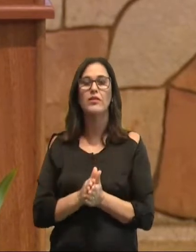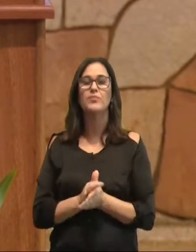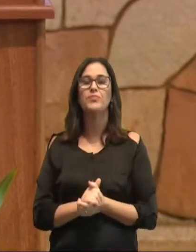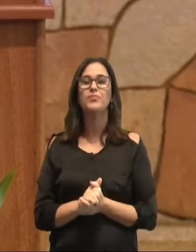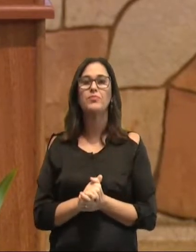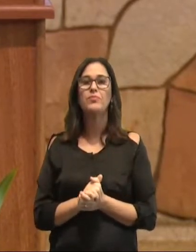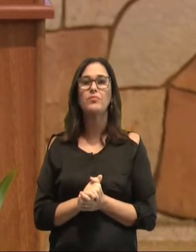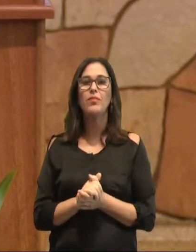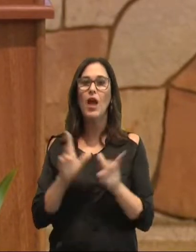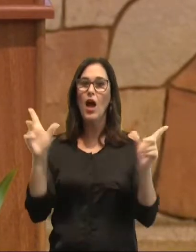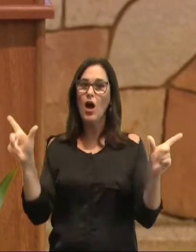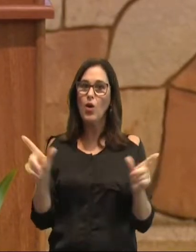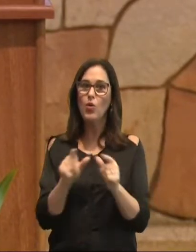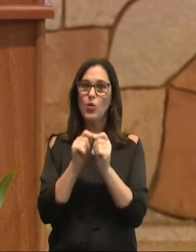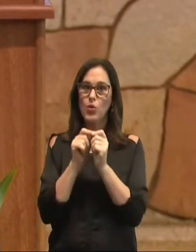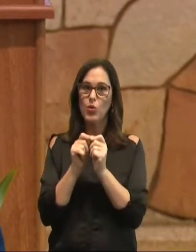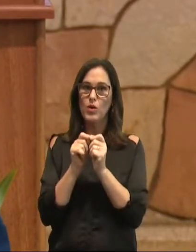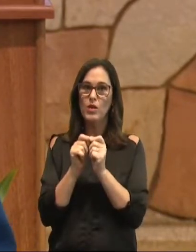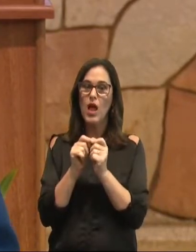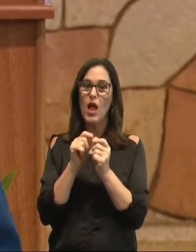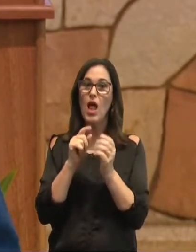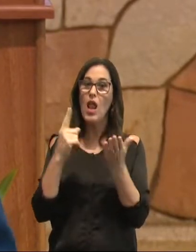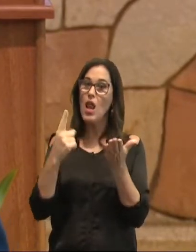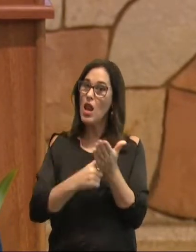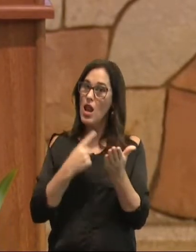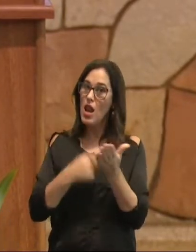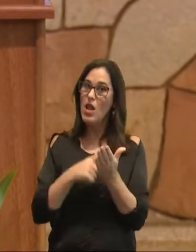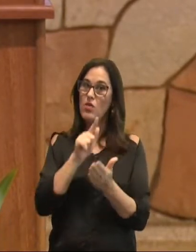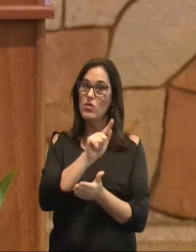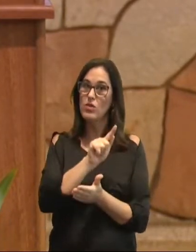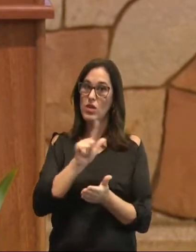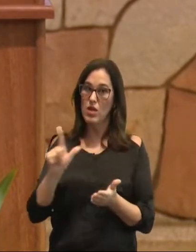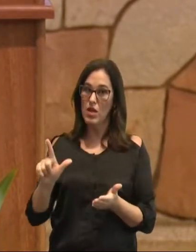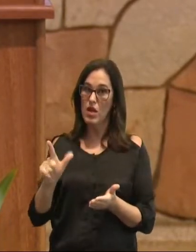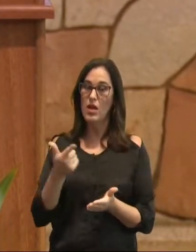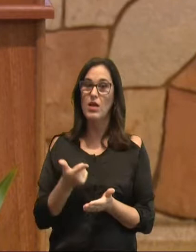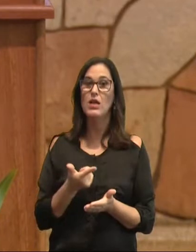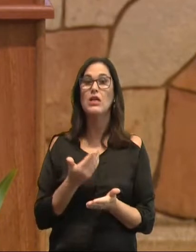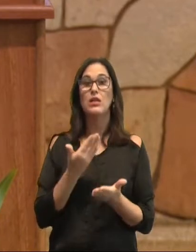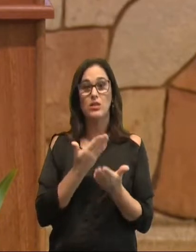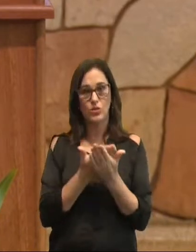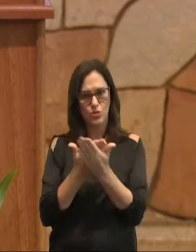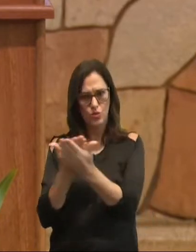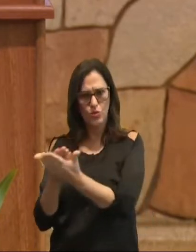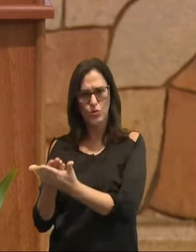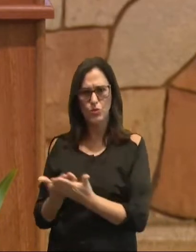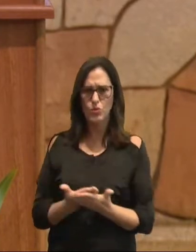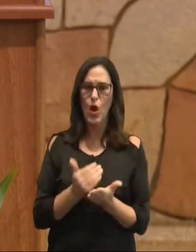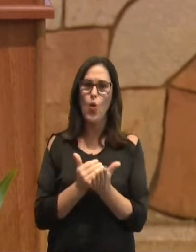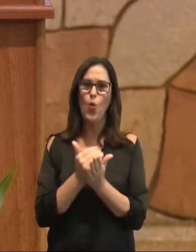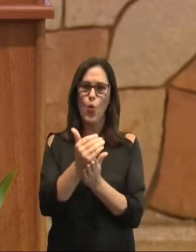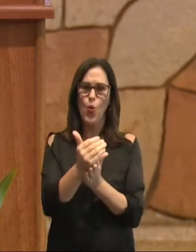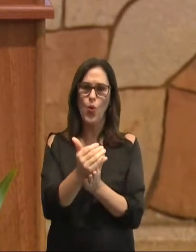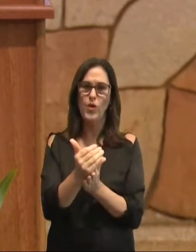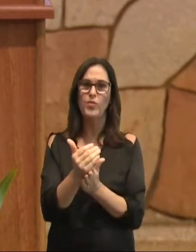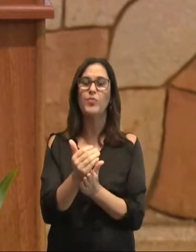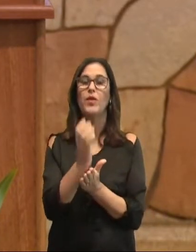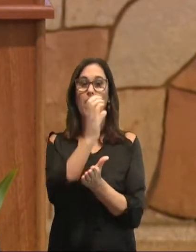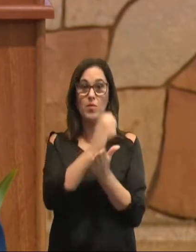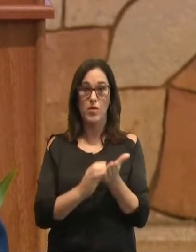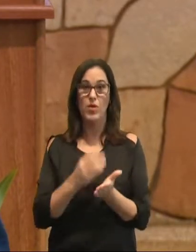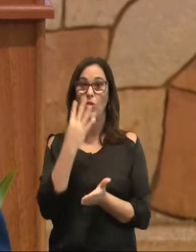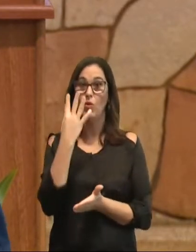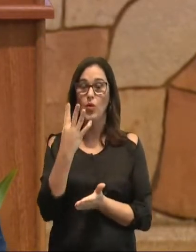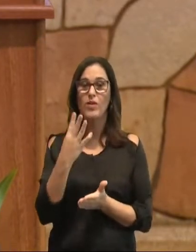conclusão hoje do livro de Gálatas. Nós estaremos estudando a partir do capítulo 4.